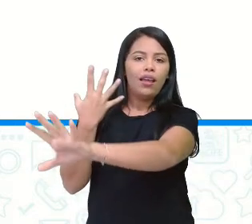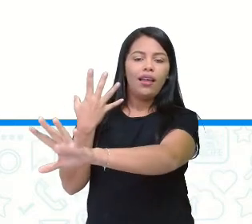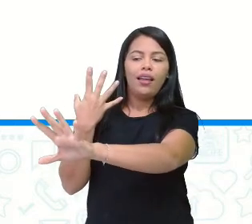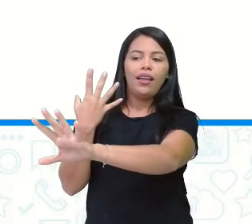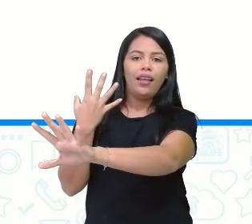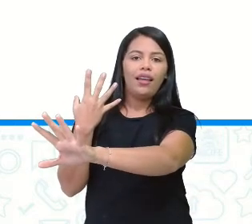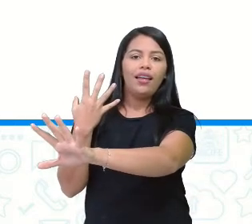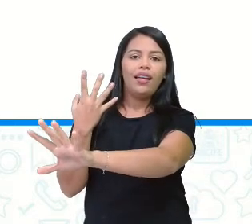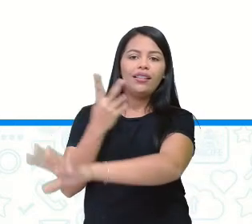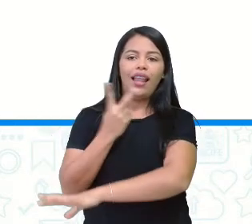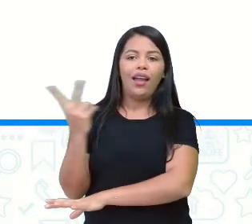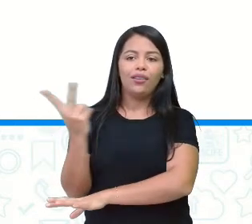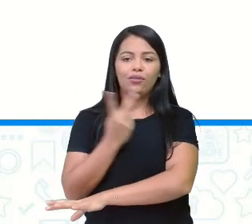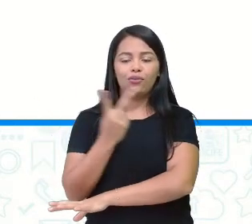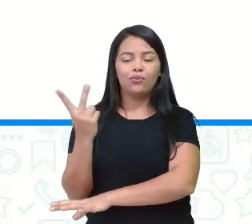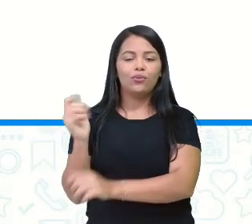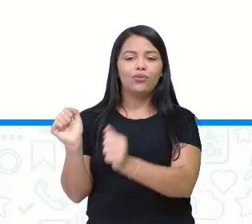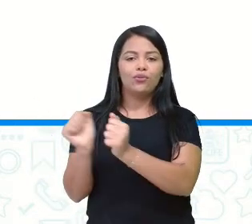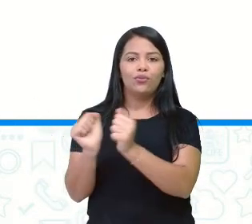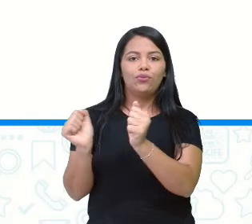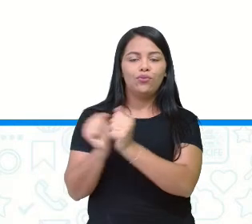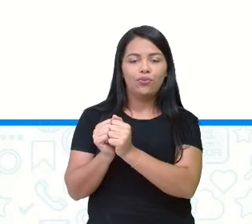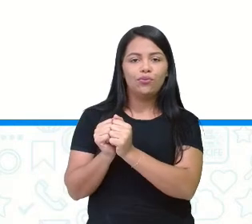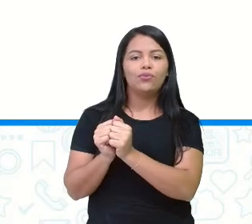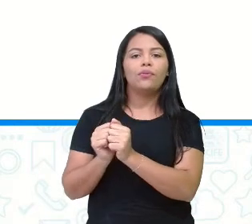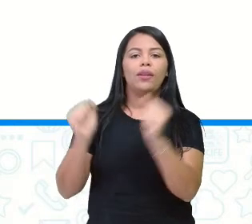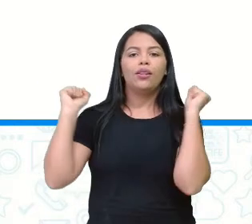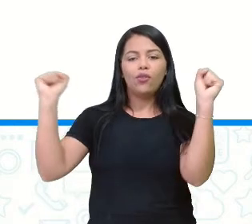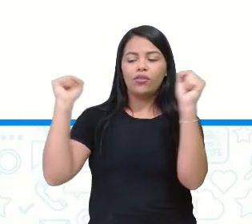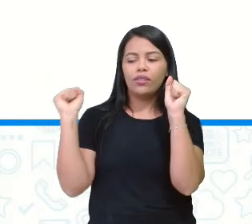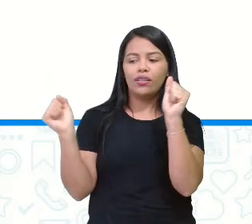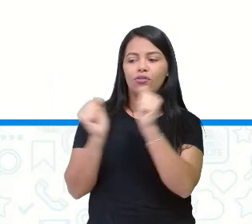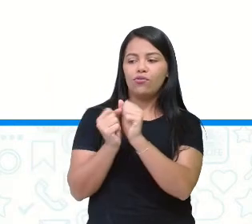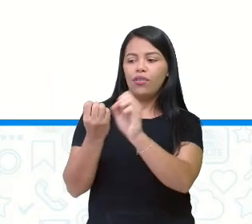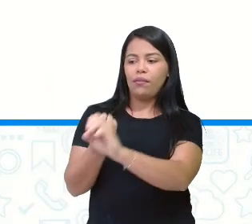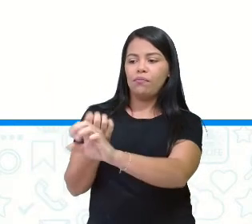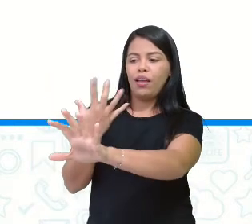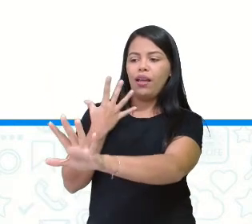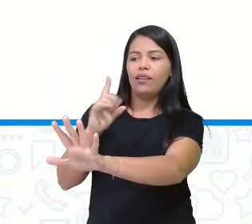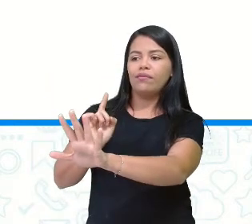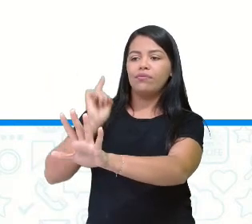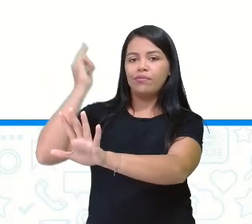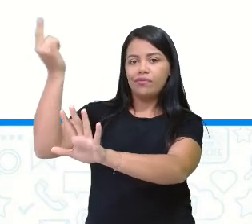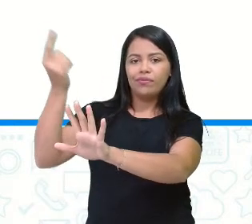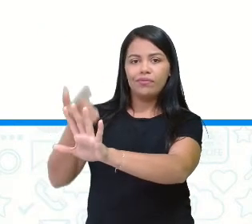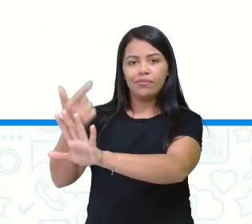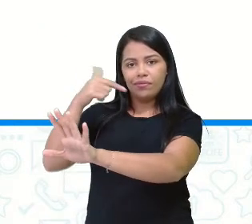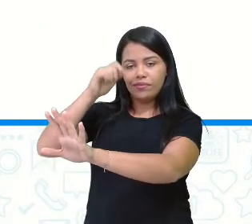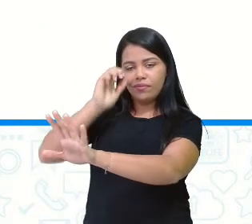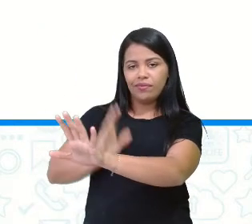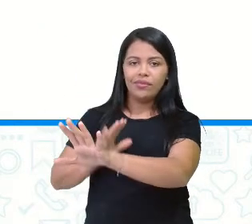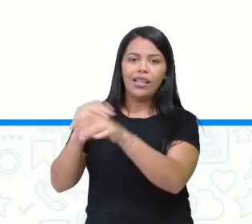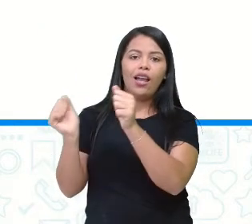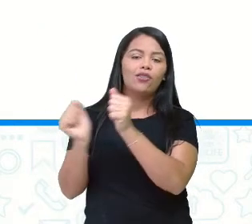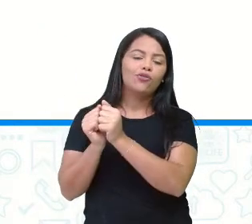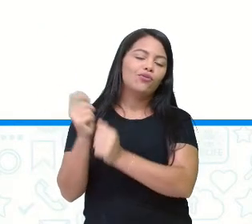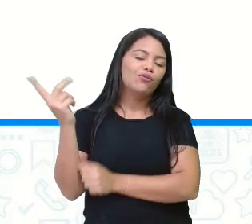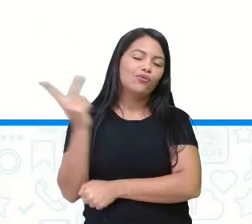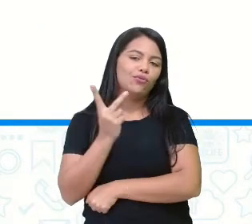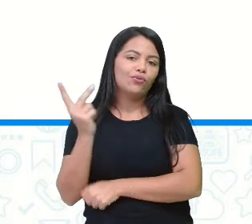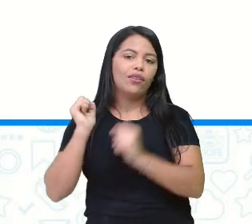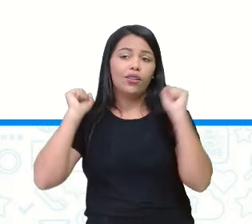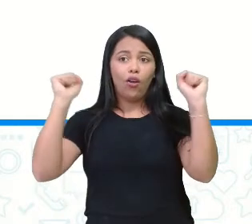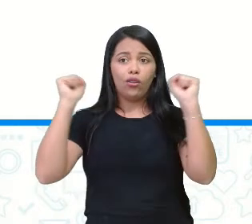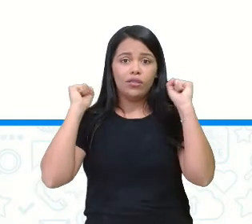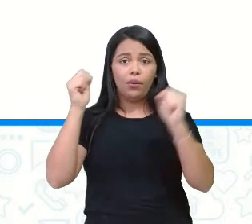brasileira. Cada uma vai estar lá fazendo essa videochamada e torcendo pelo mesmo time que é a seleção brasileira.